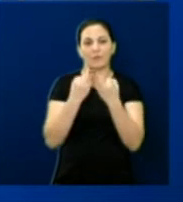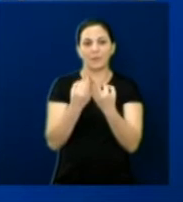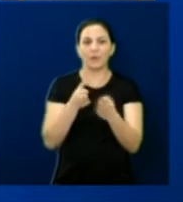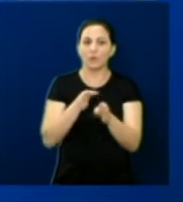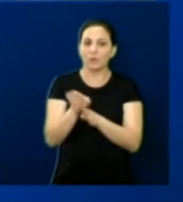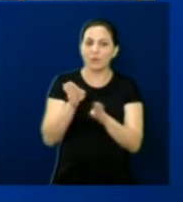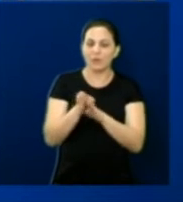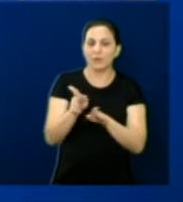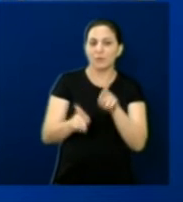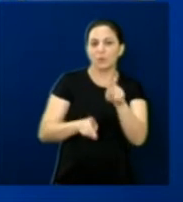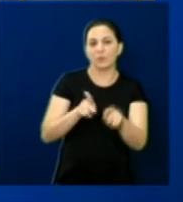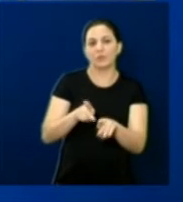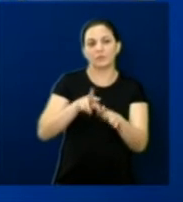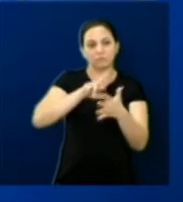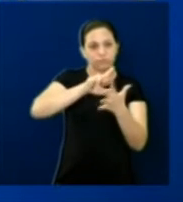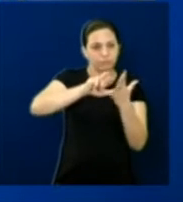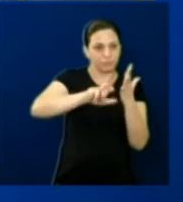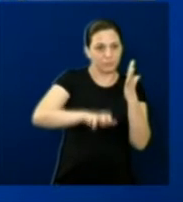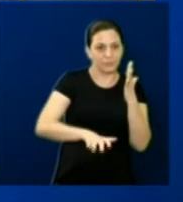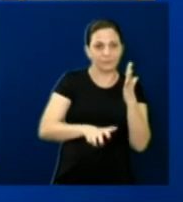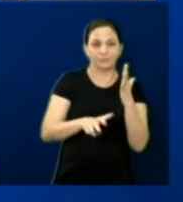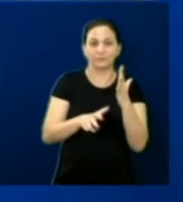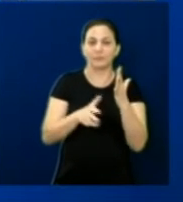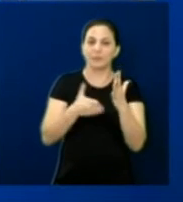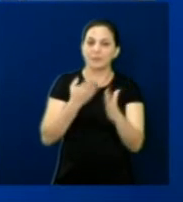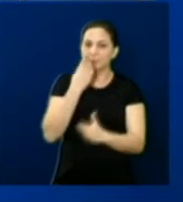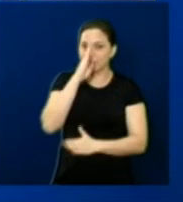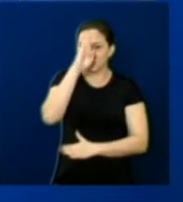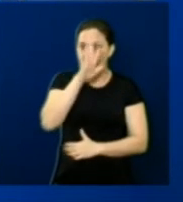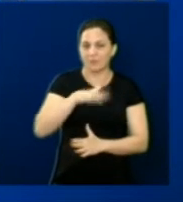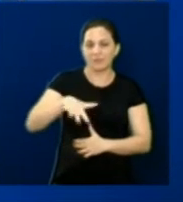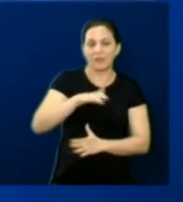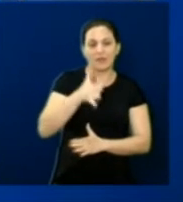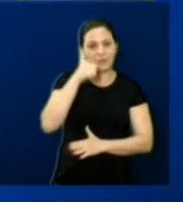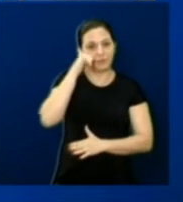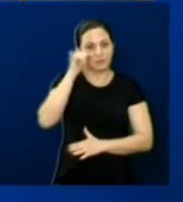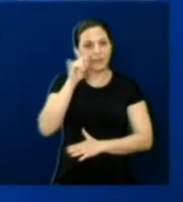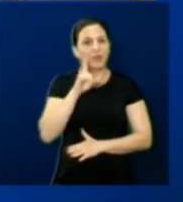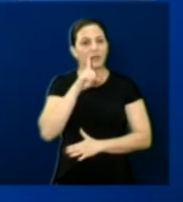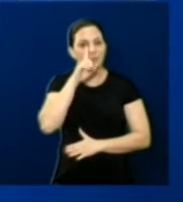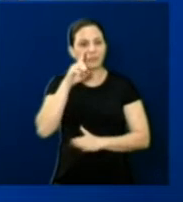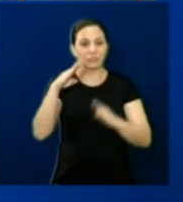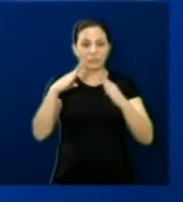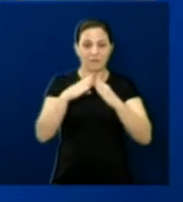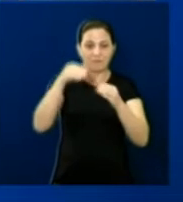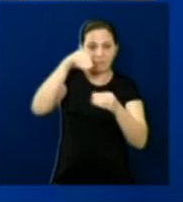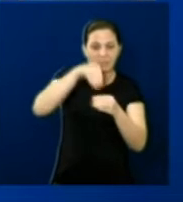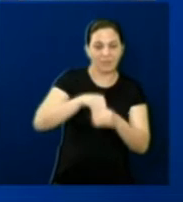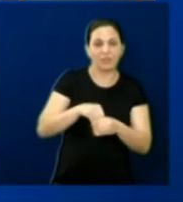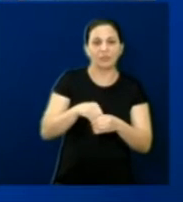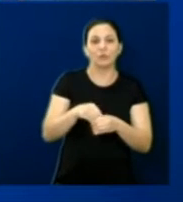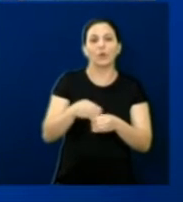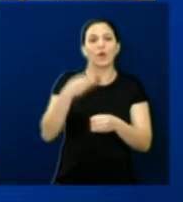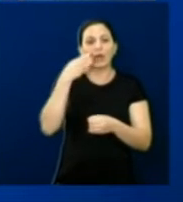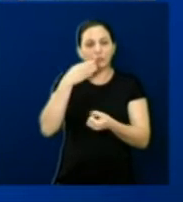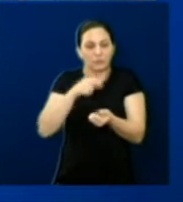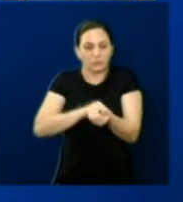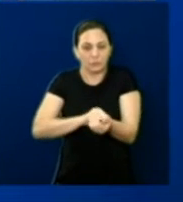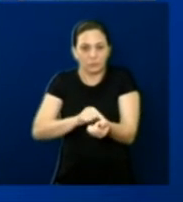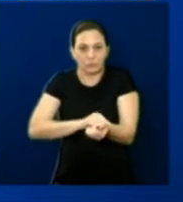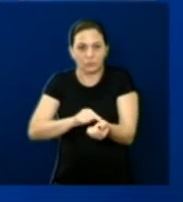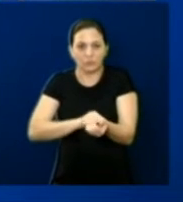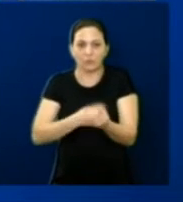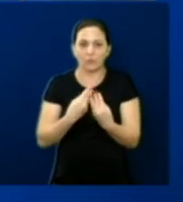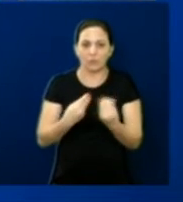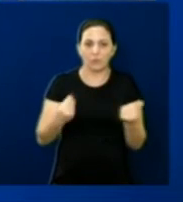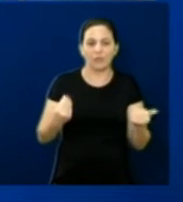sobre as mais variadas questões. As principais áreas de atuação são prevenção de acidentes em casa, diabetes, dor, qualidade de